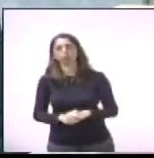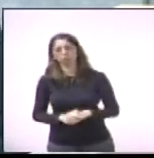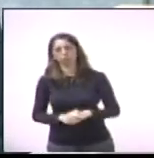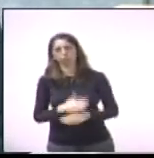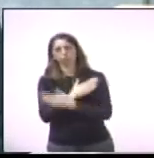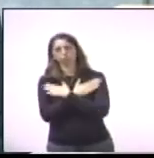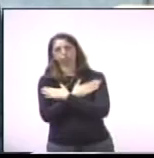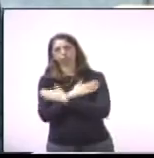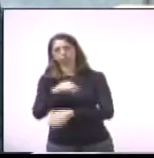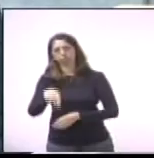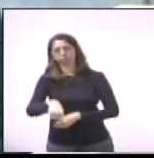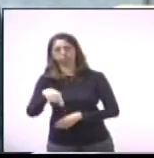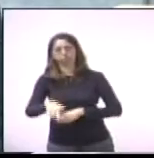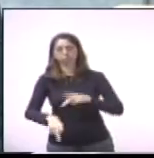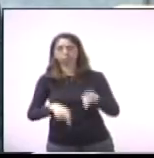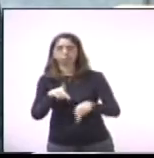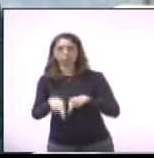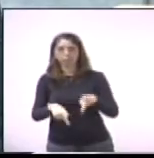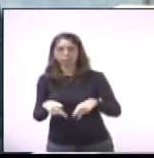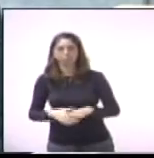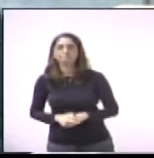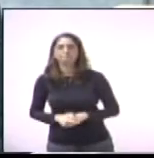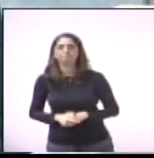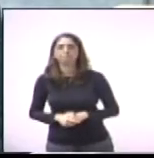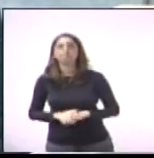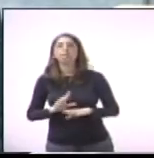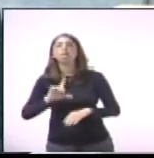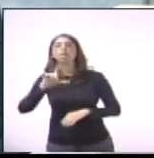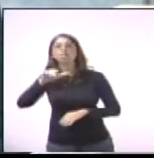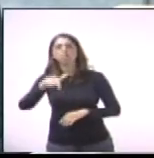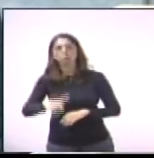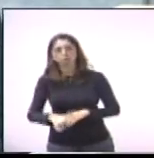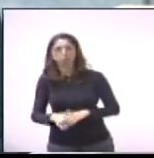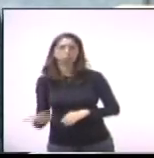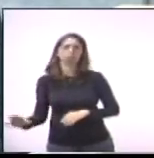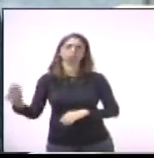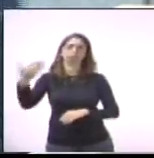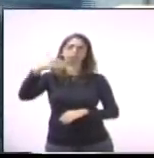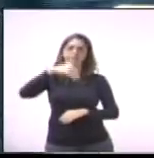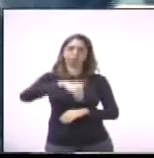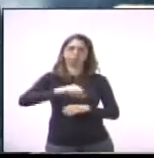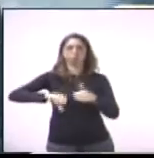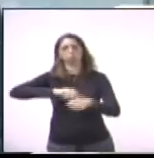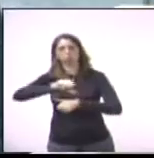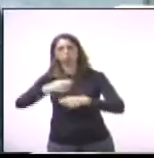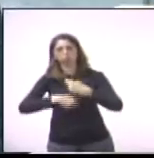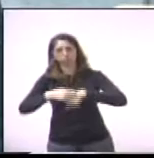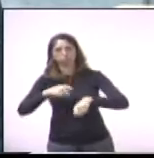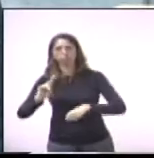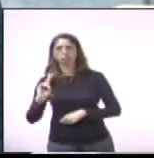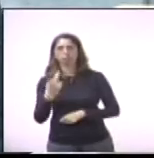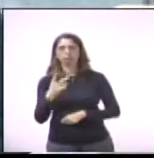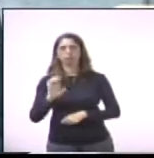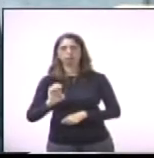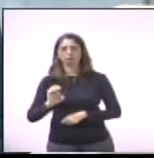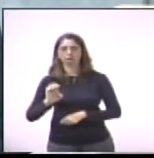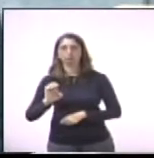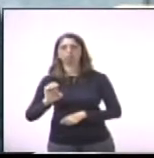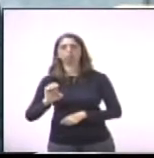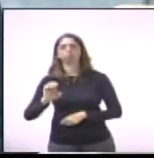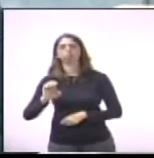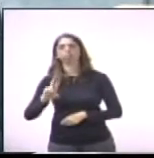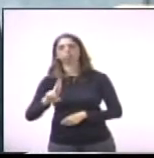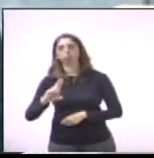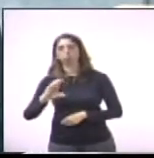Emprega Paulínia, com a vinda, com o secretário Indú, o Hércules, que, inclusive, é presidente do PRTB, quero